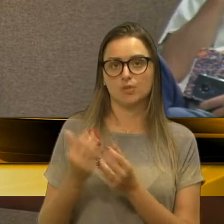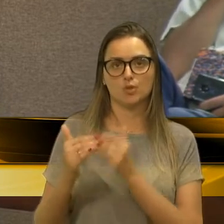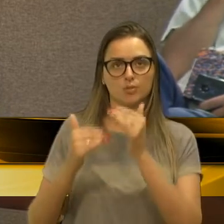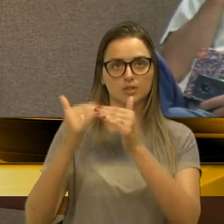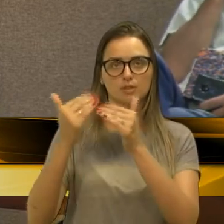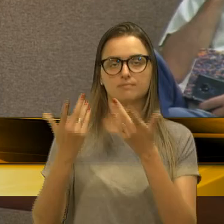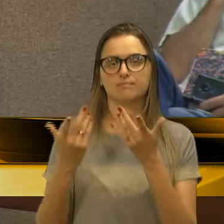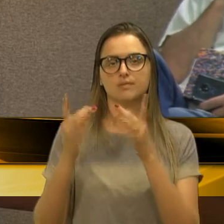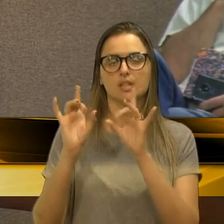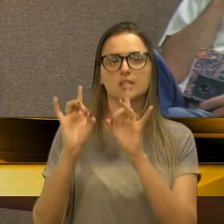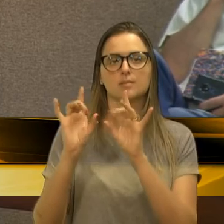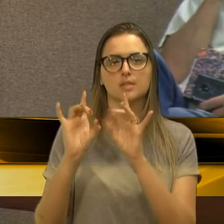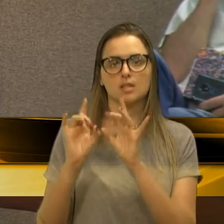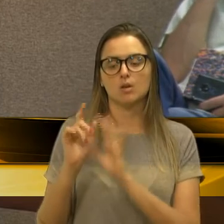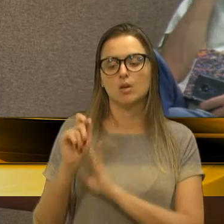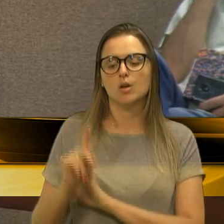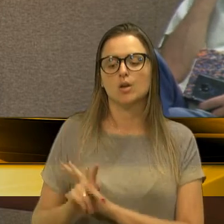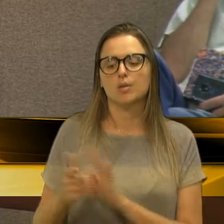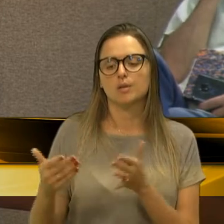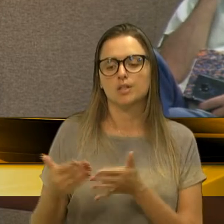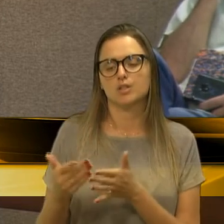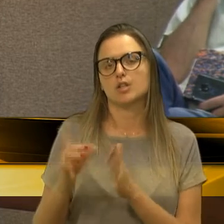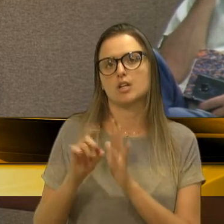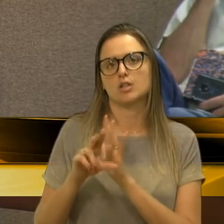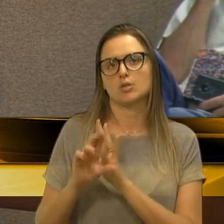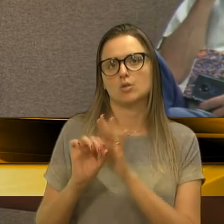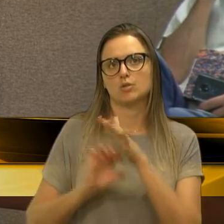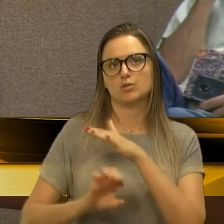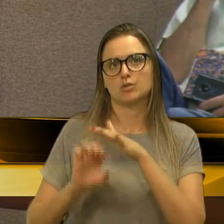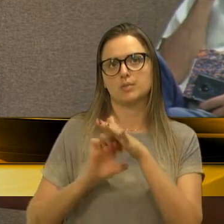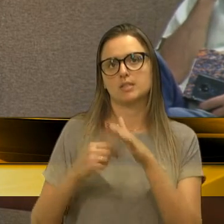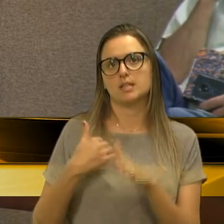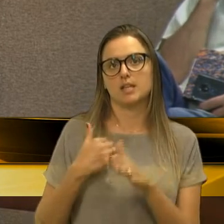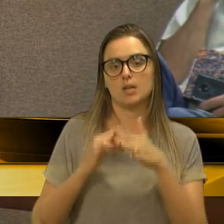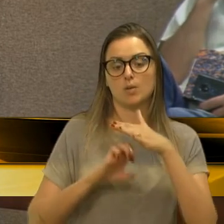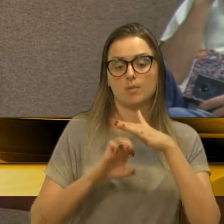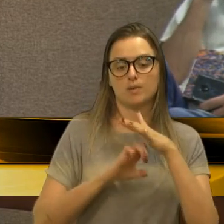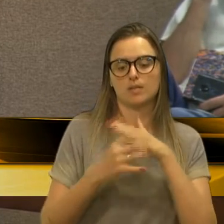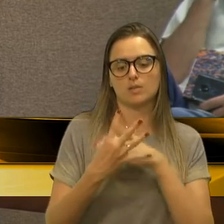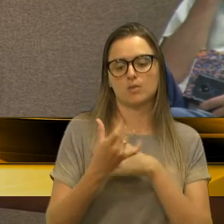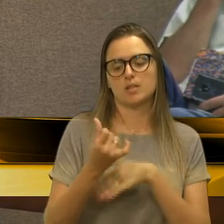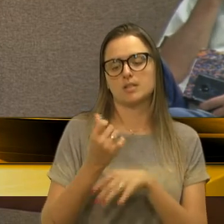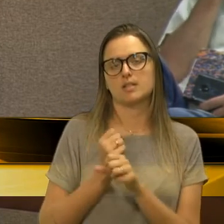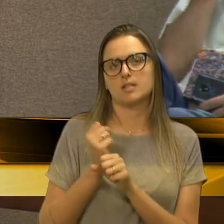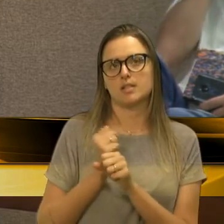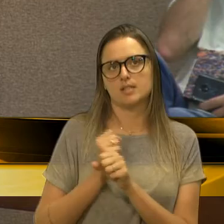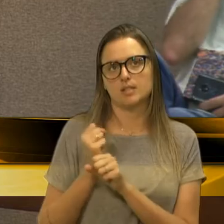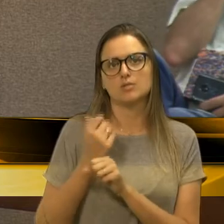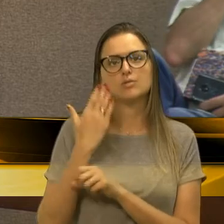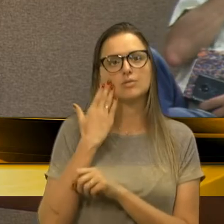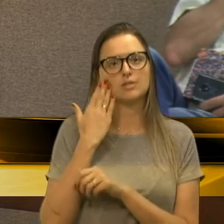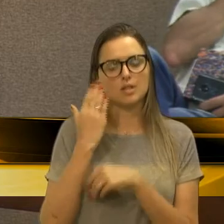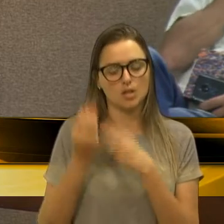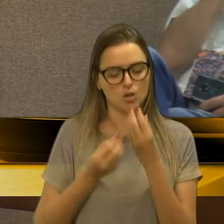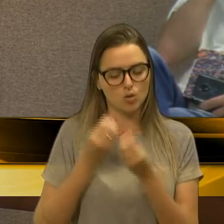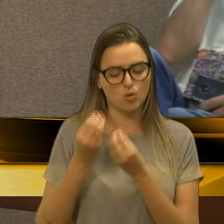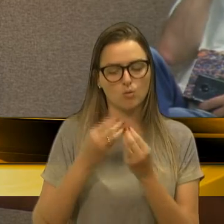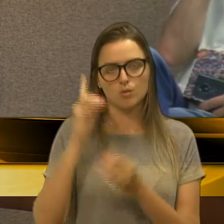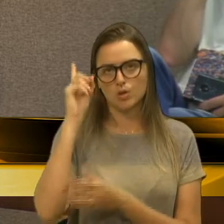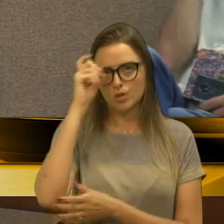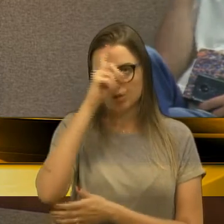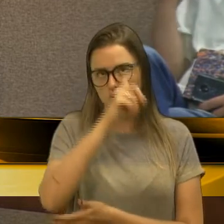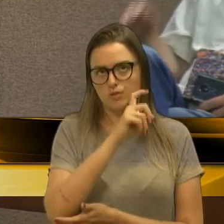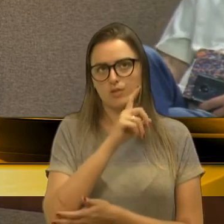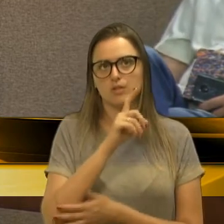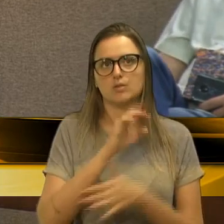especialmente para quem foi empresário durante 46 anos e sabe quanto é difícil, depois de uma